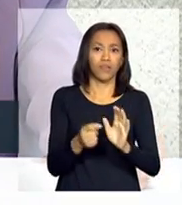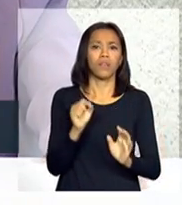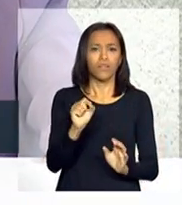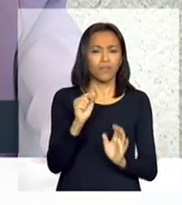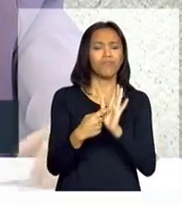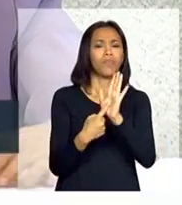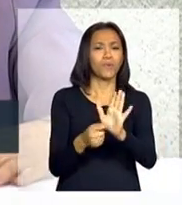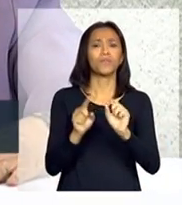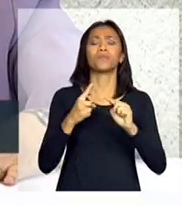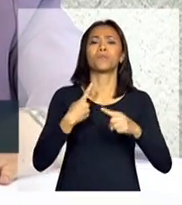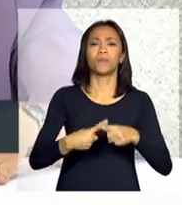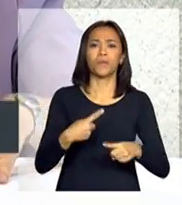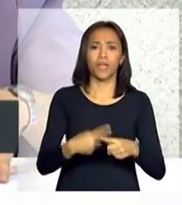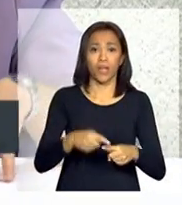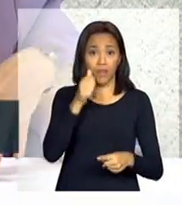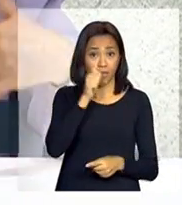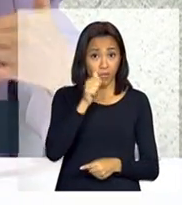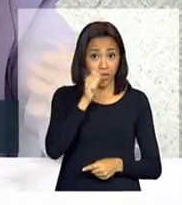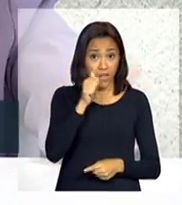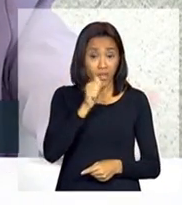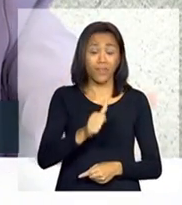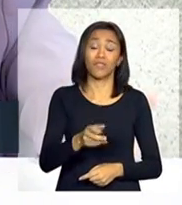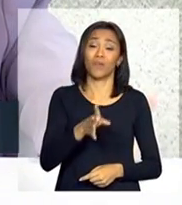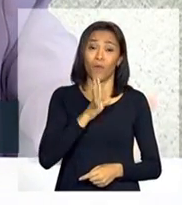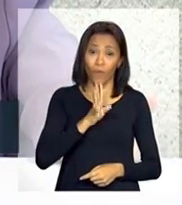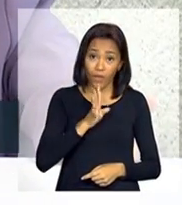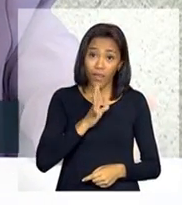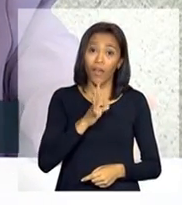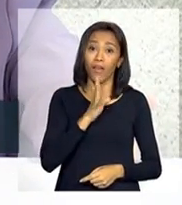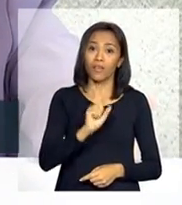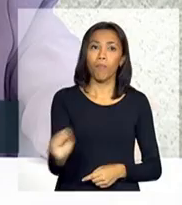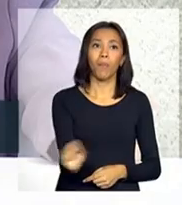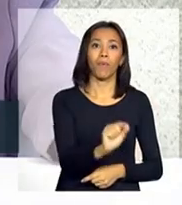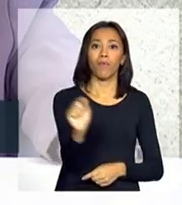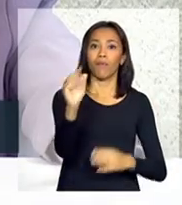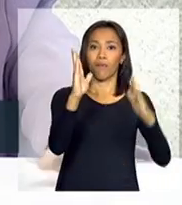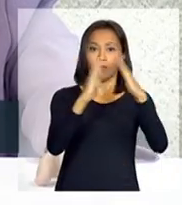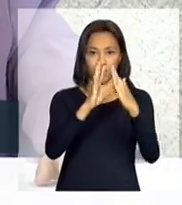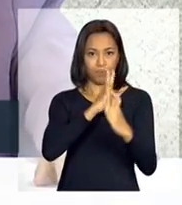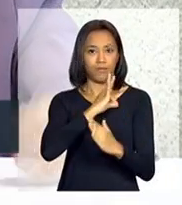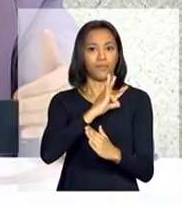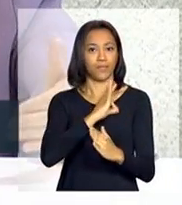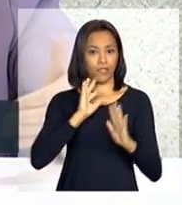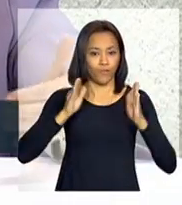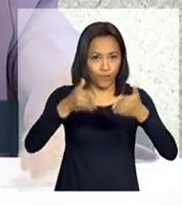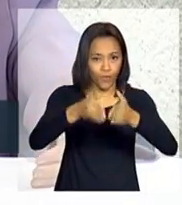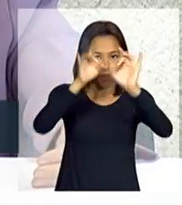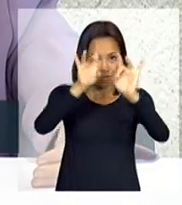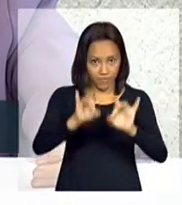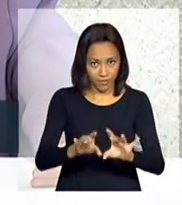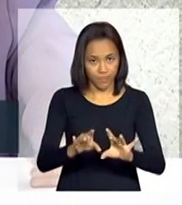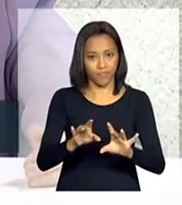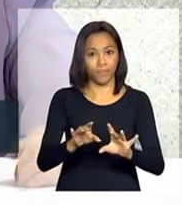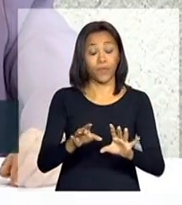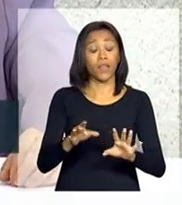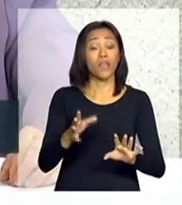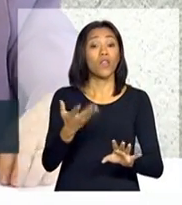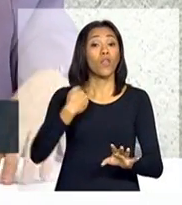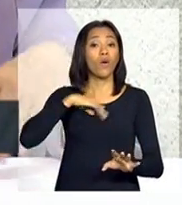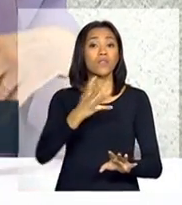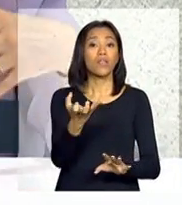diz alguma coisa porque as mulheres conhecem as delegacias. O que nós queremos agora